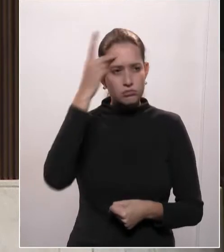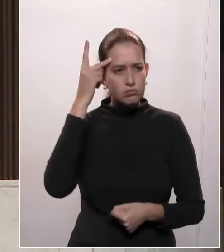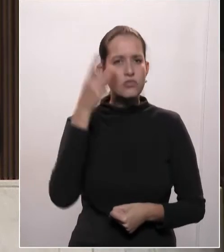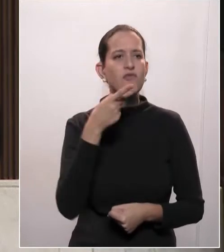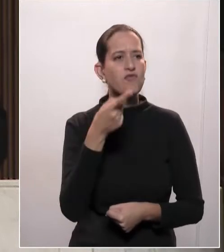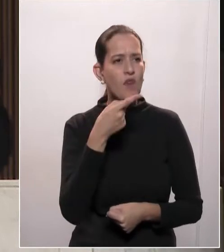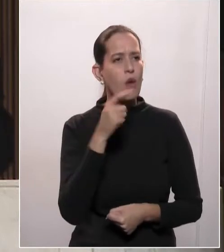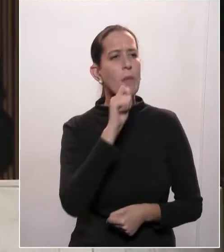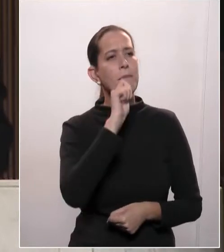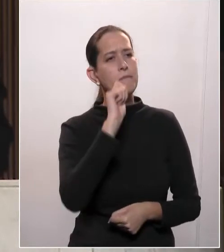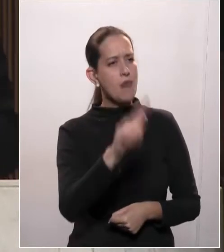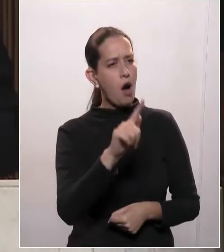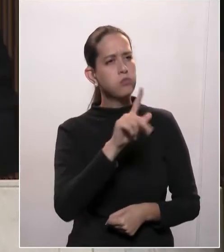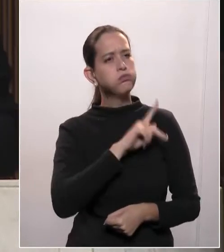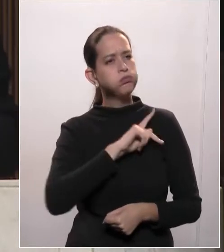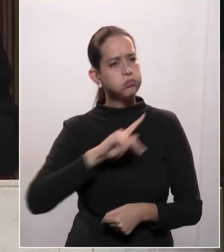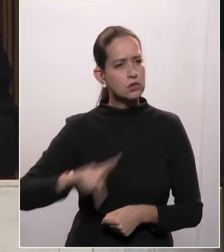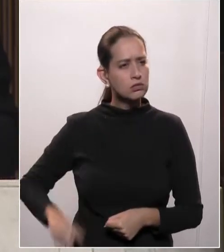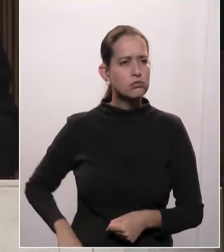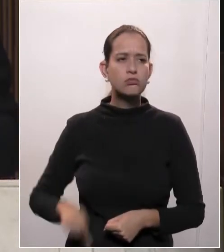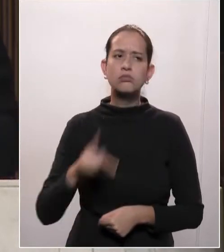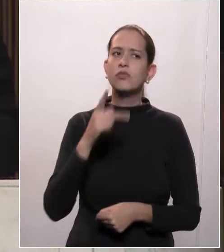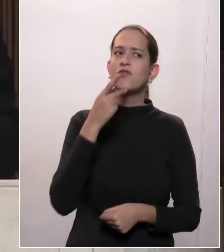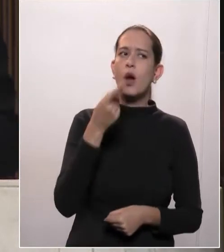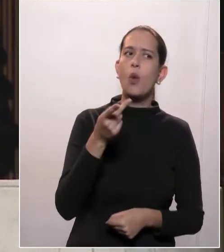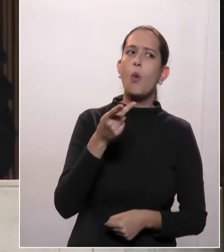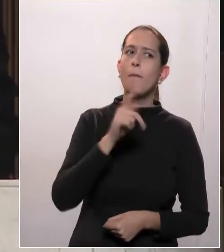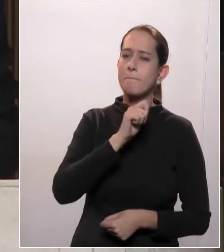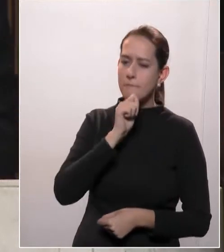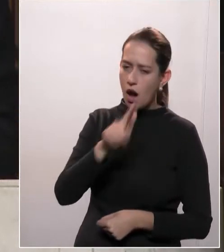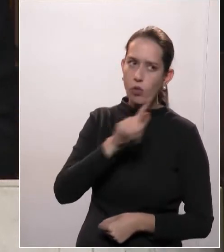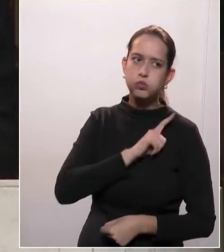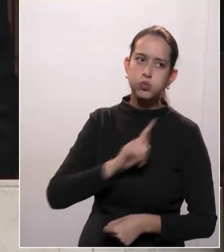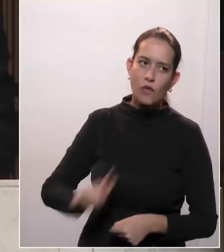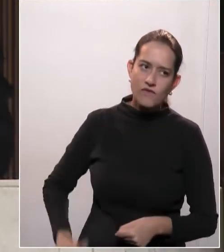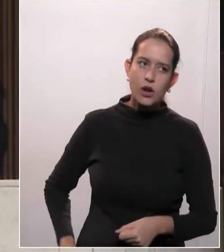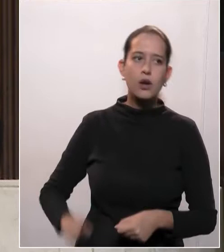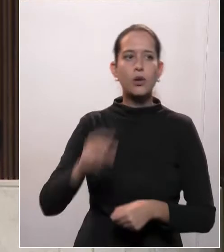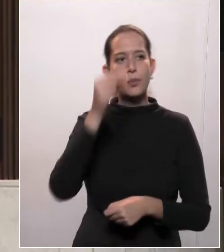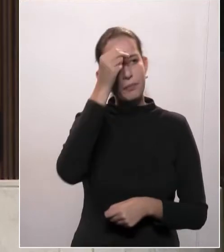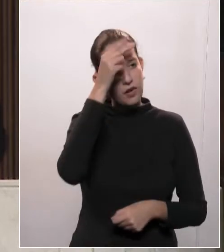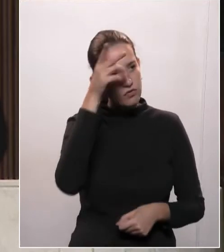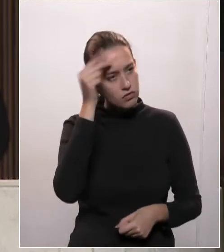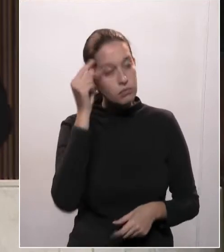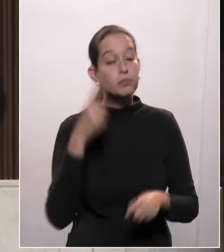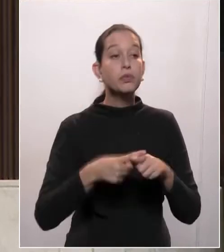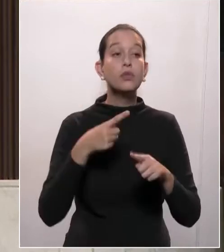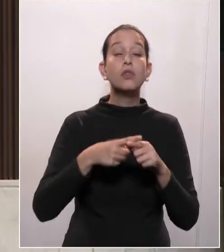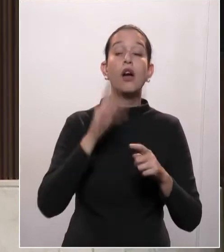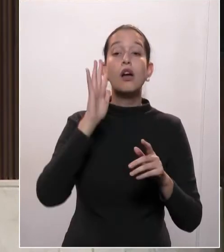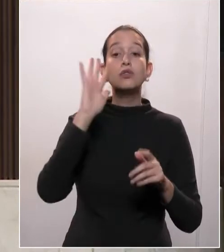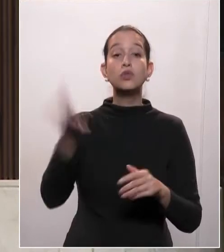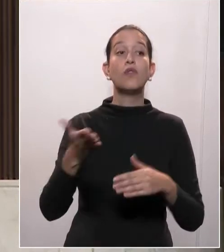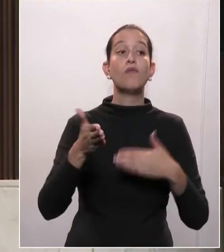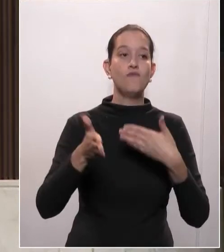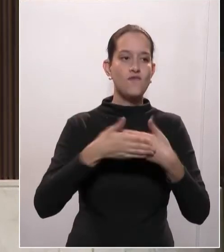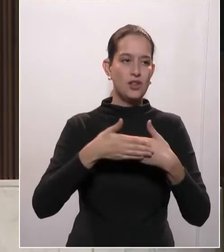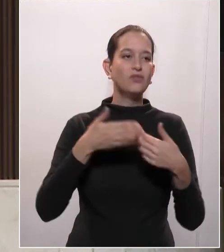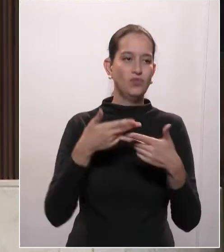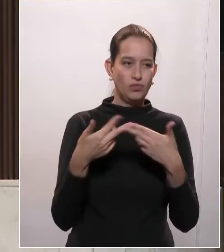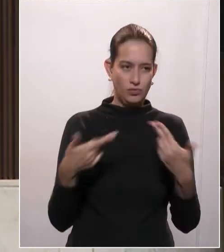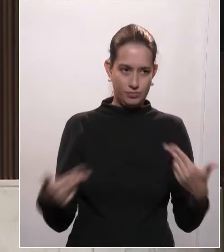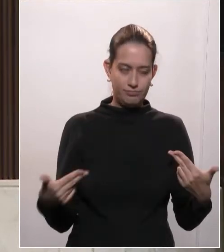pelo Presidente da República, nas últimas horas. E isto precisa